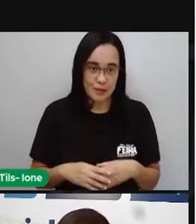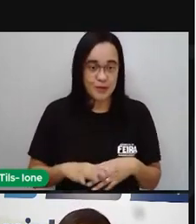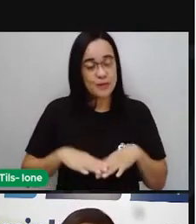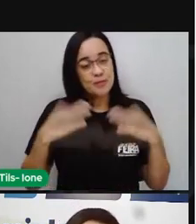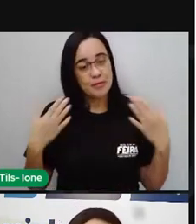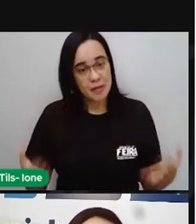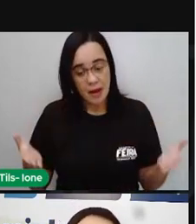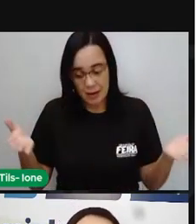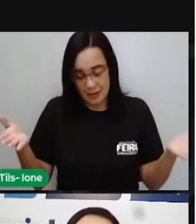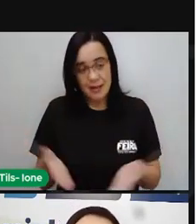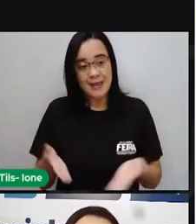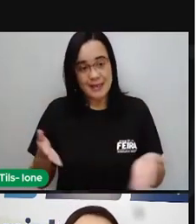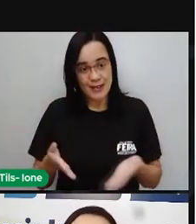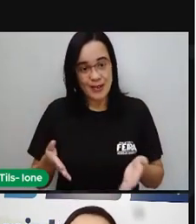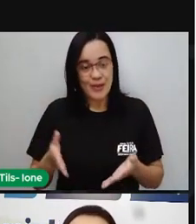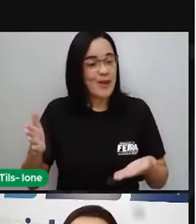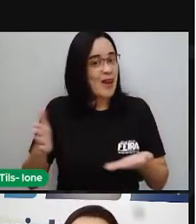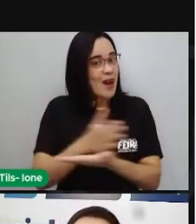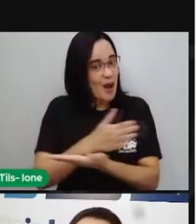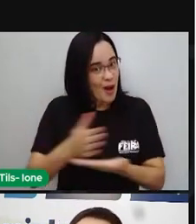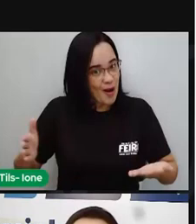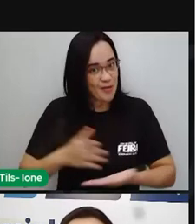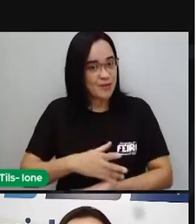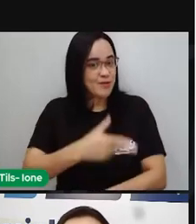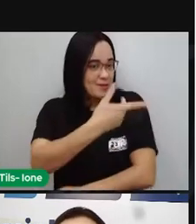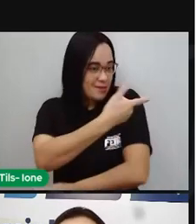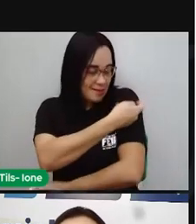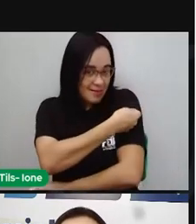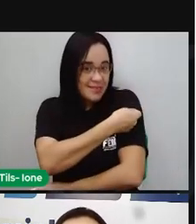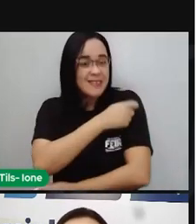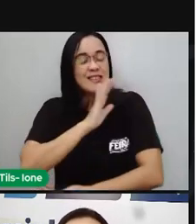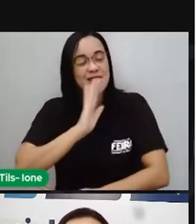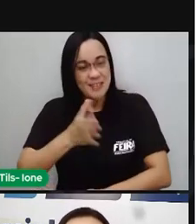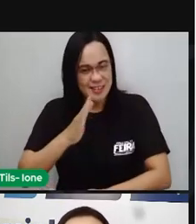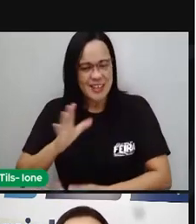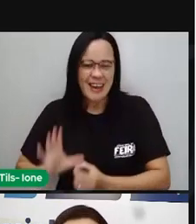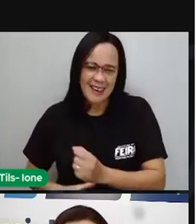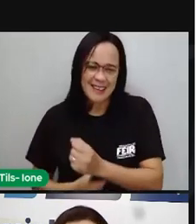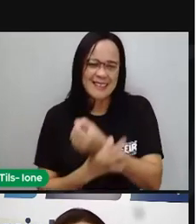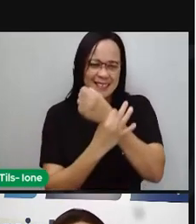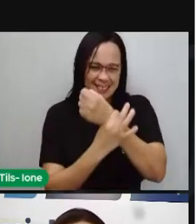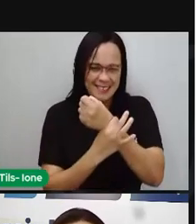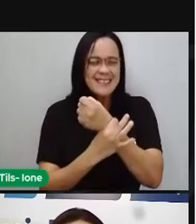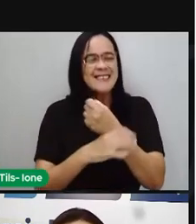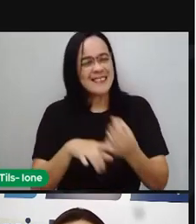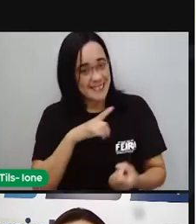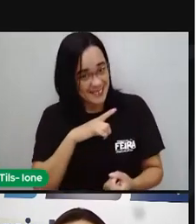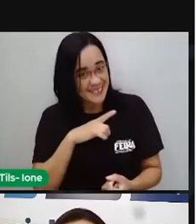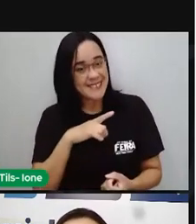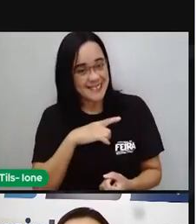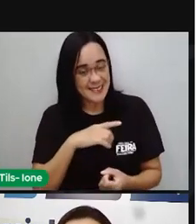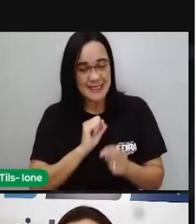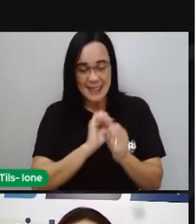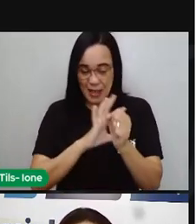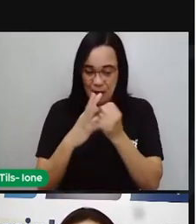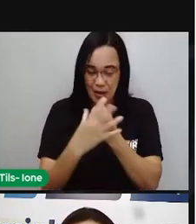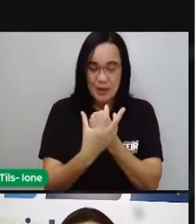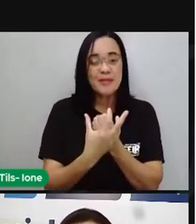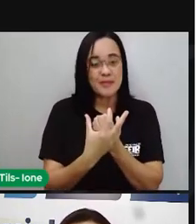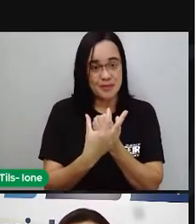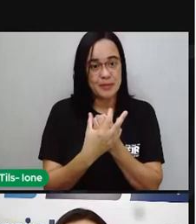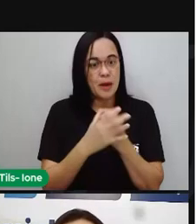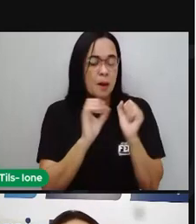vacinados, não é? Já estão mais seguros em relação à pandemia e aí já estão